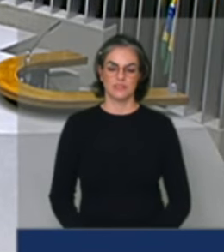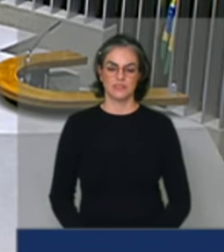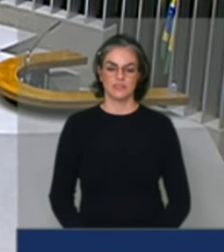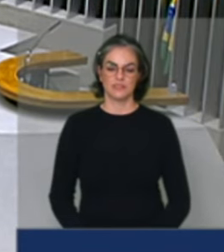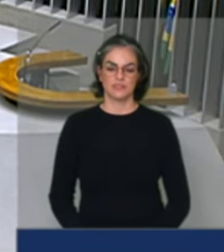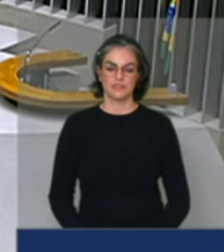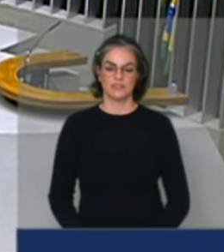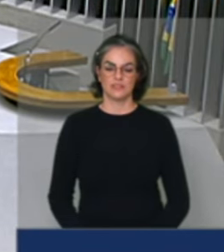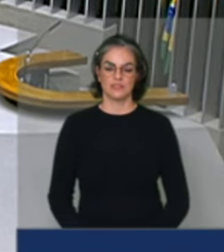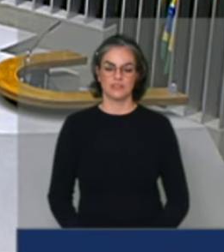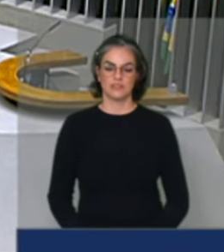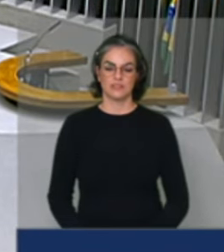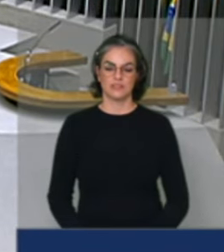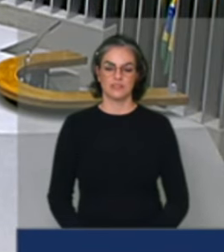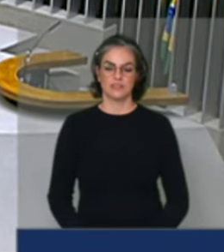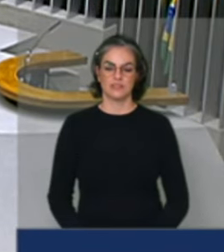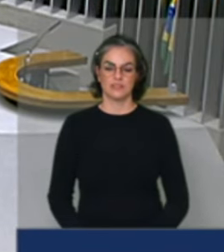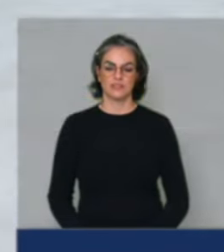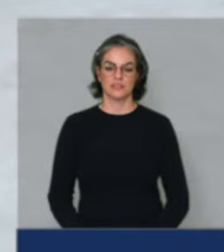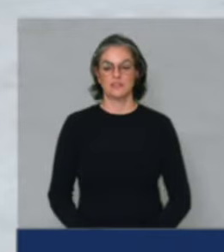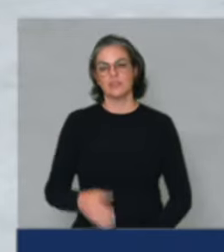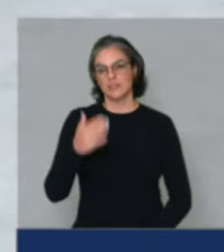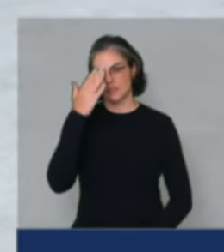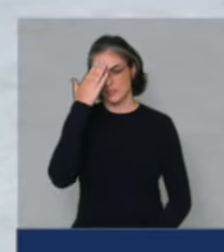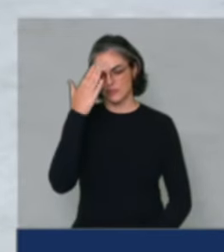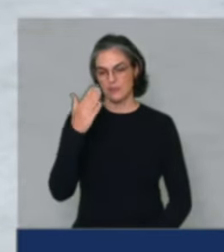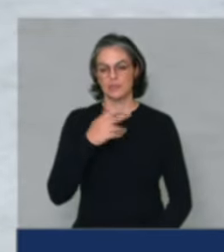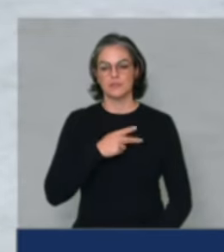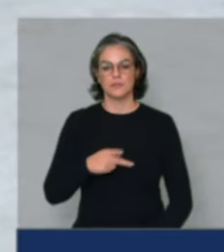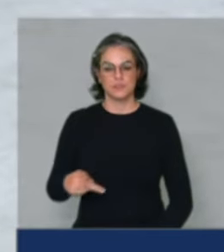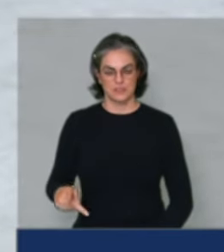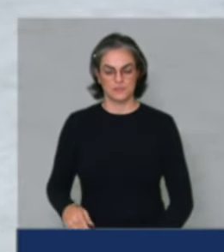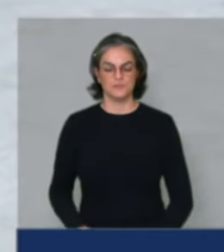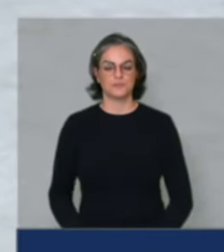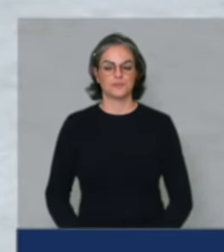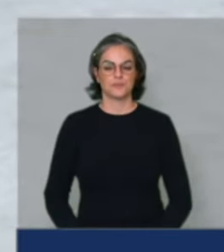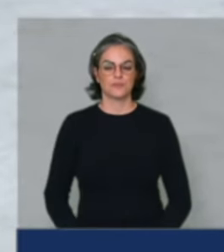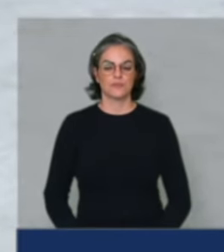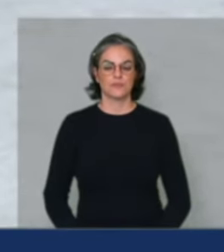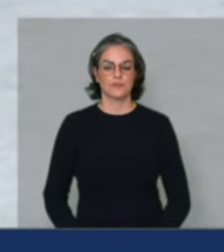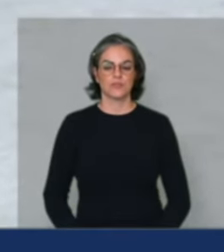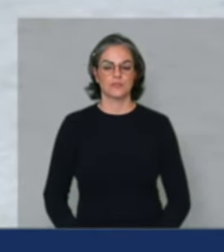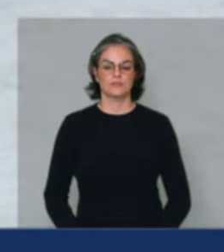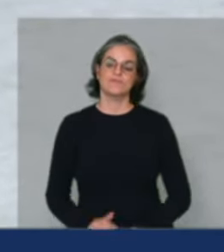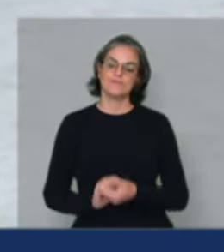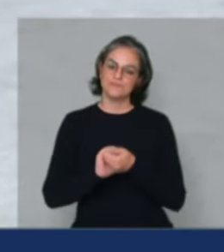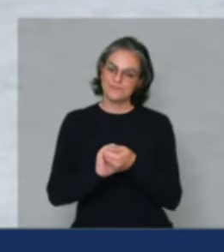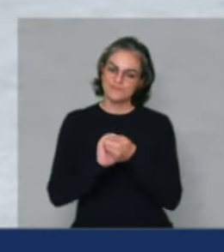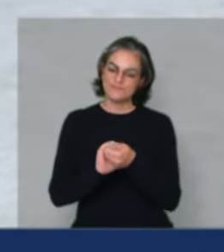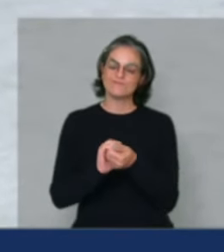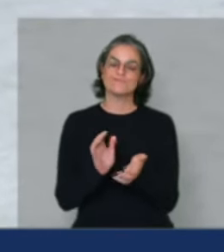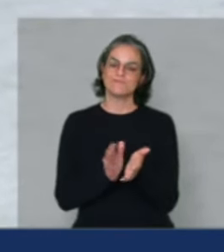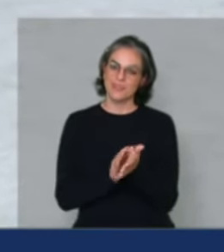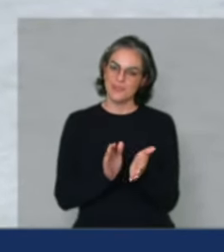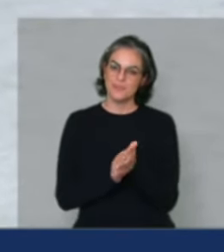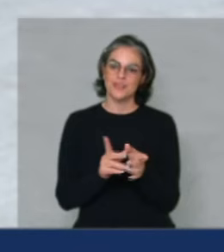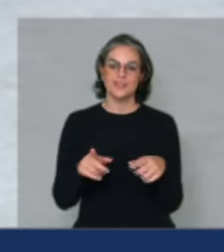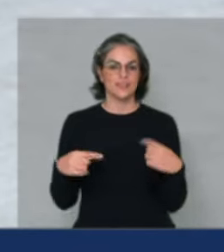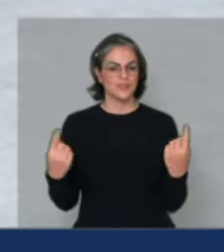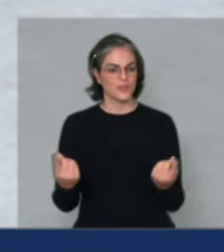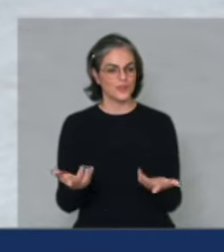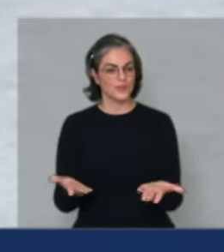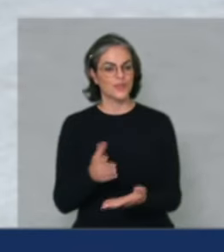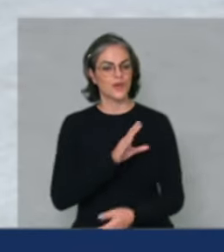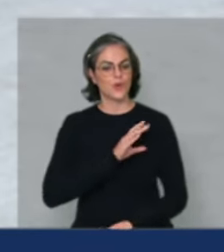Alô? Ah, agora sim. Obrigado, presidente. Presidente, queria aqui primeiro felicitar por essa comissão geral, acho que é um tema muito